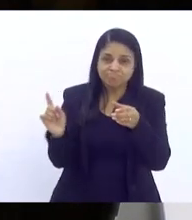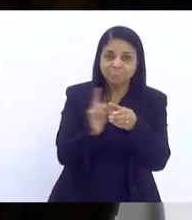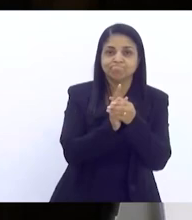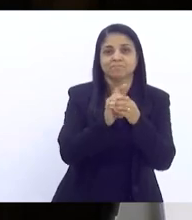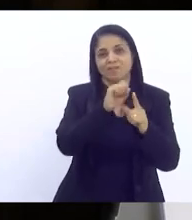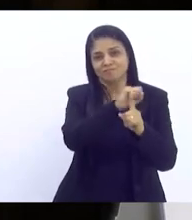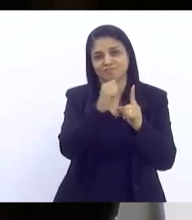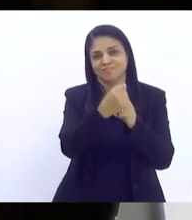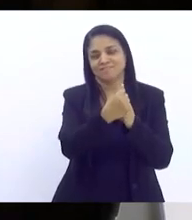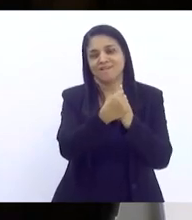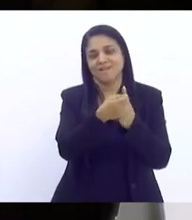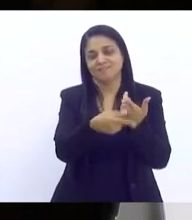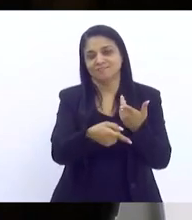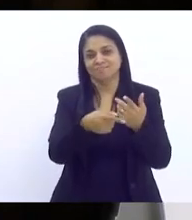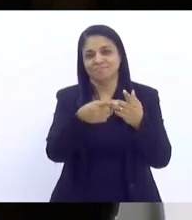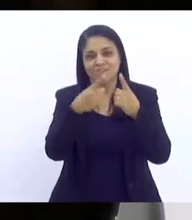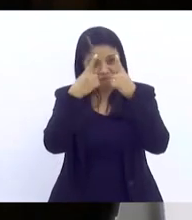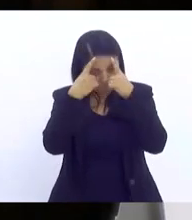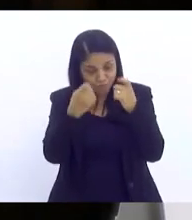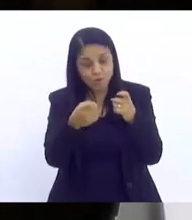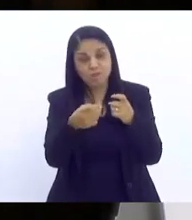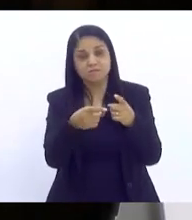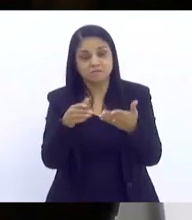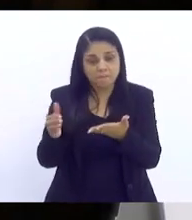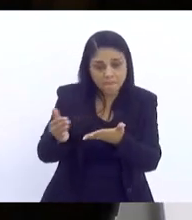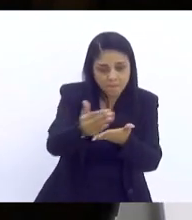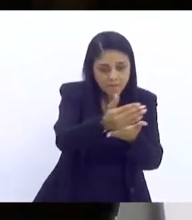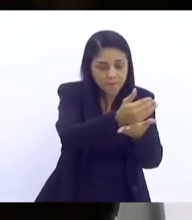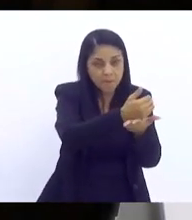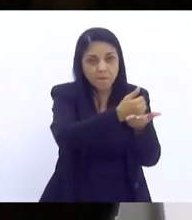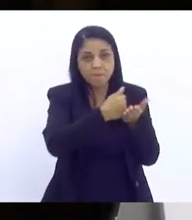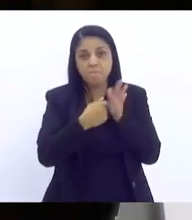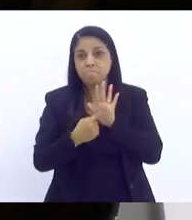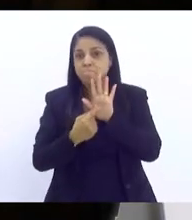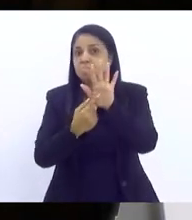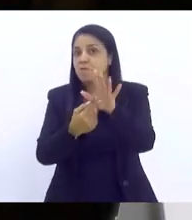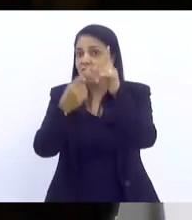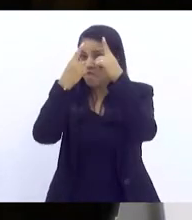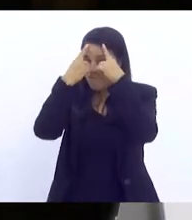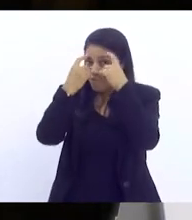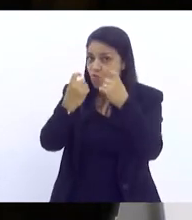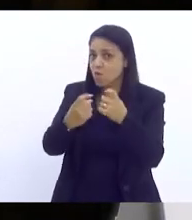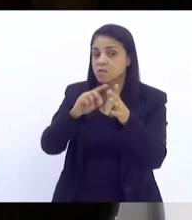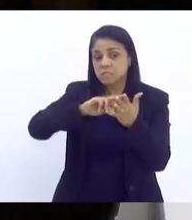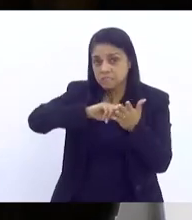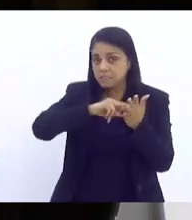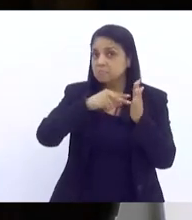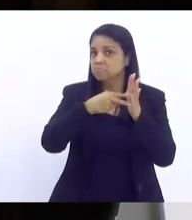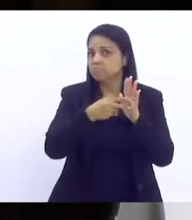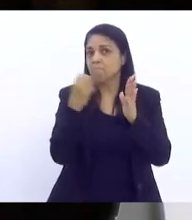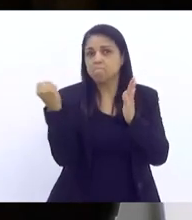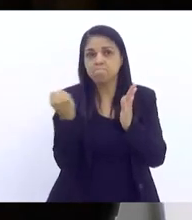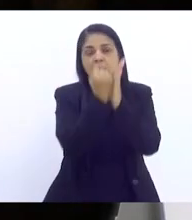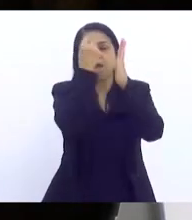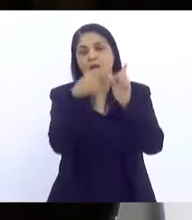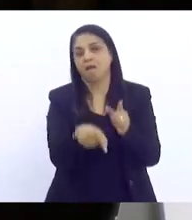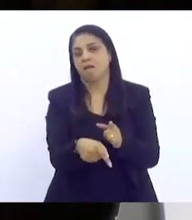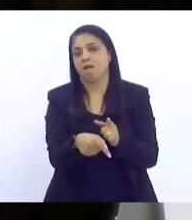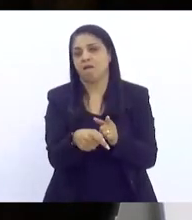e que tem trazido índices indicativos de violência muito significativos. quando a gente